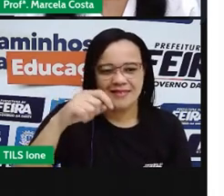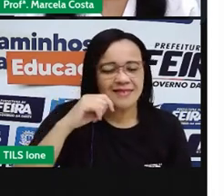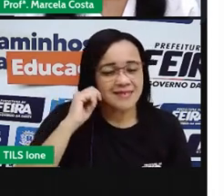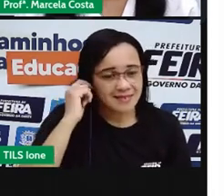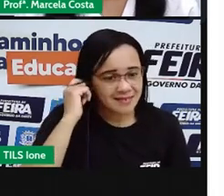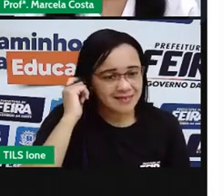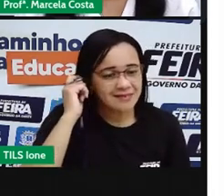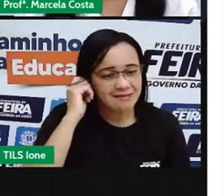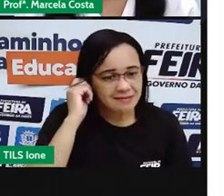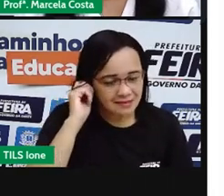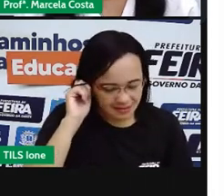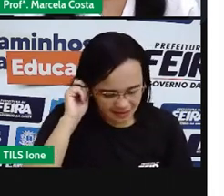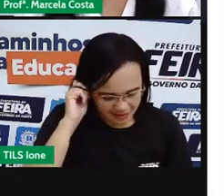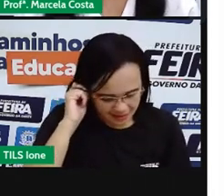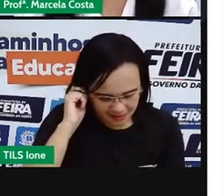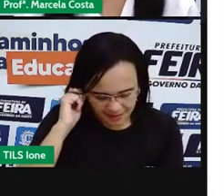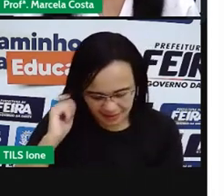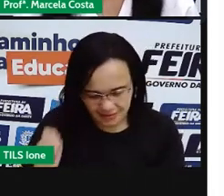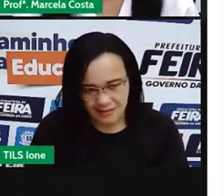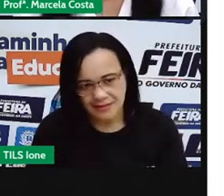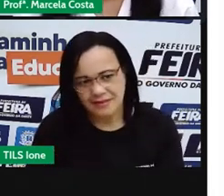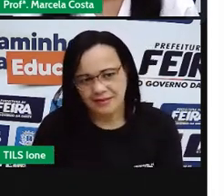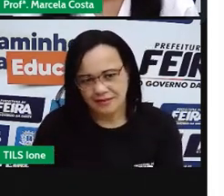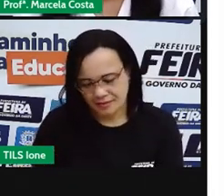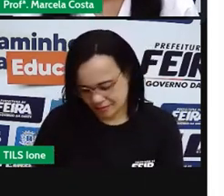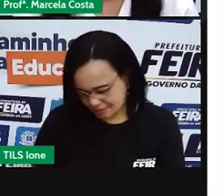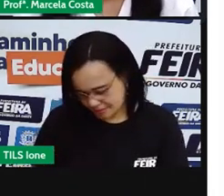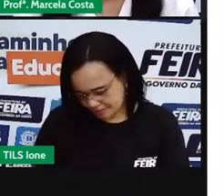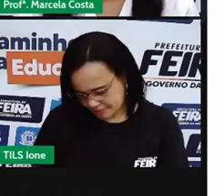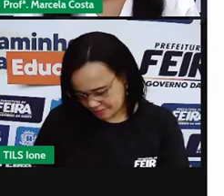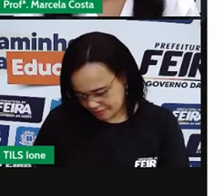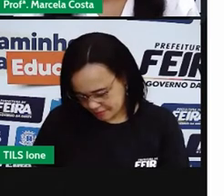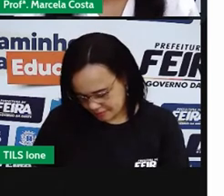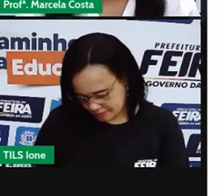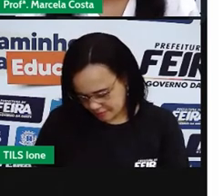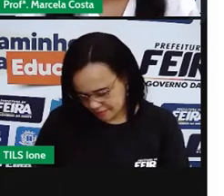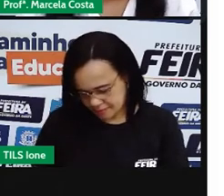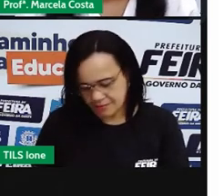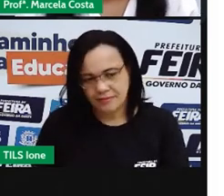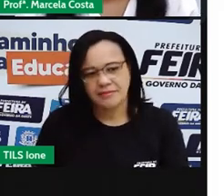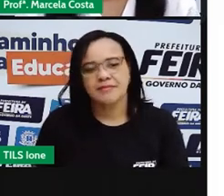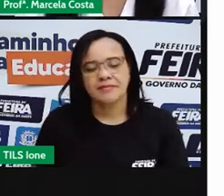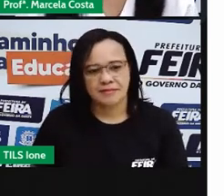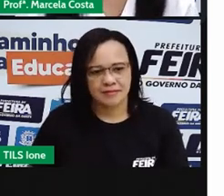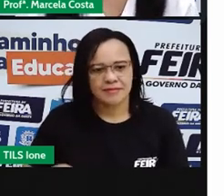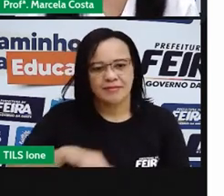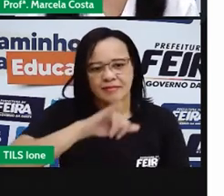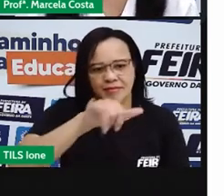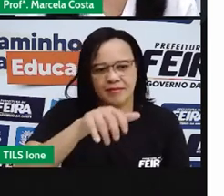Jacaré. Olha o som inicial dessa palavra. Jaque.